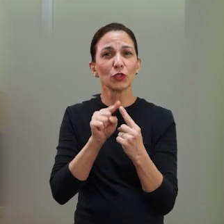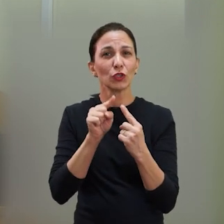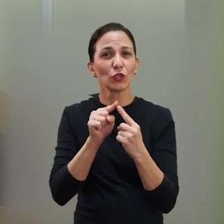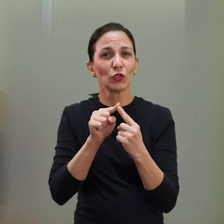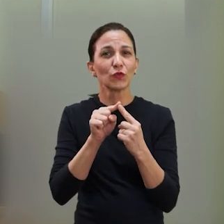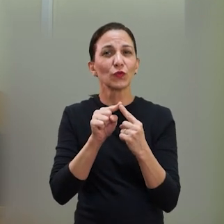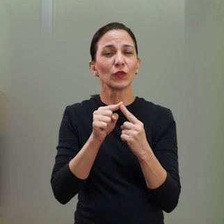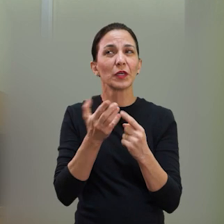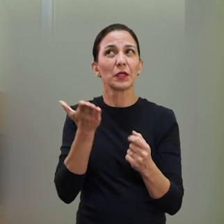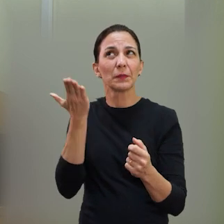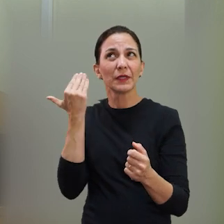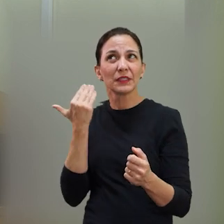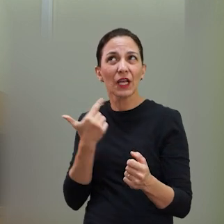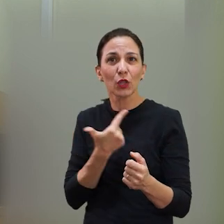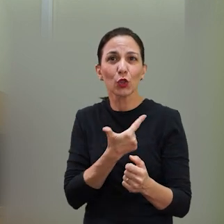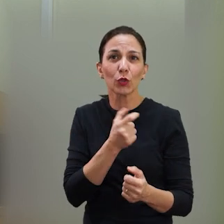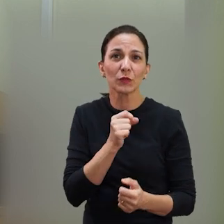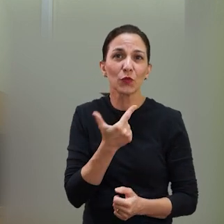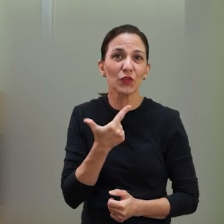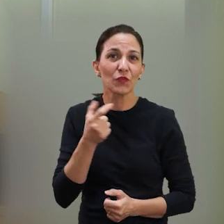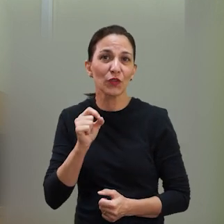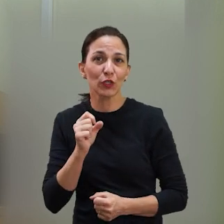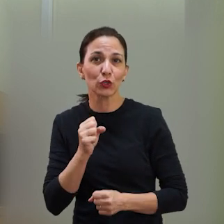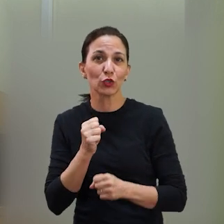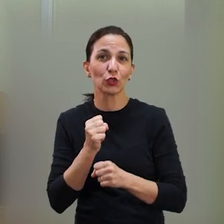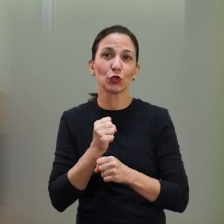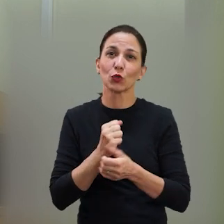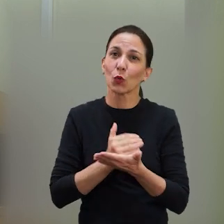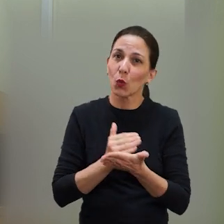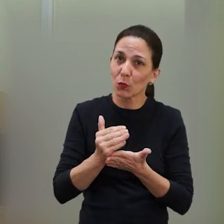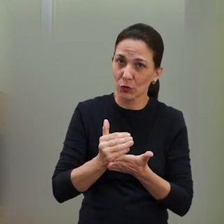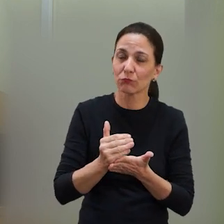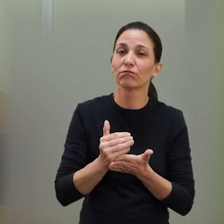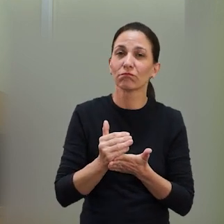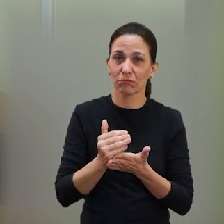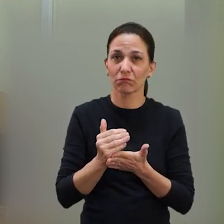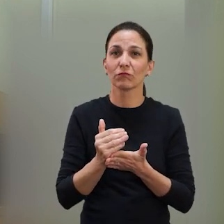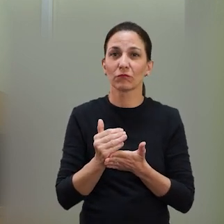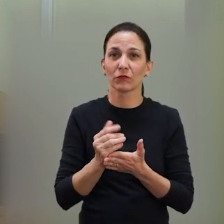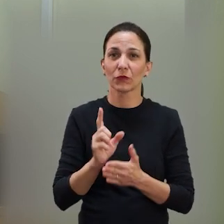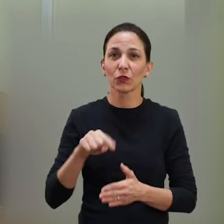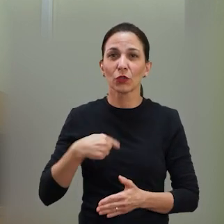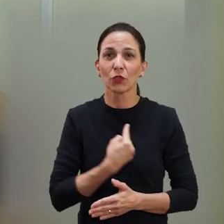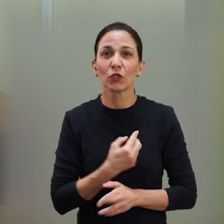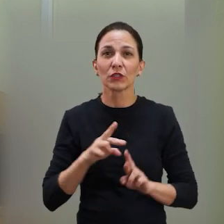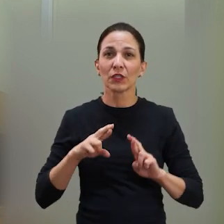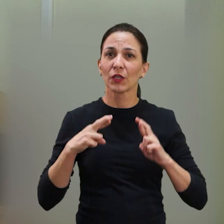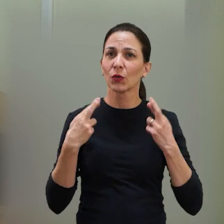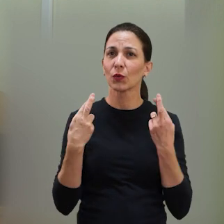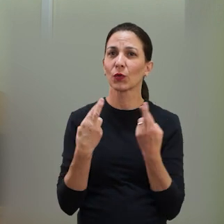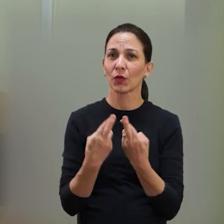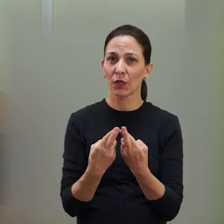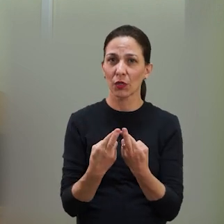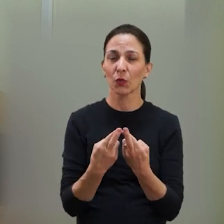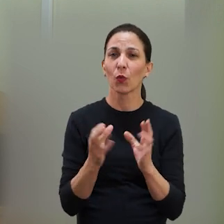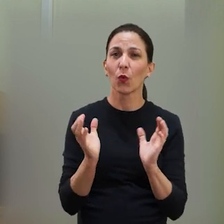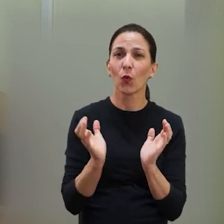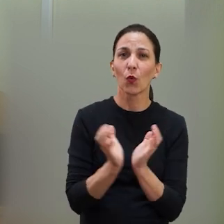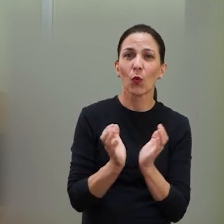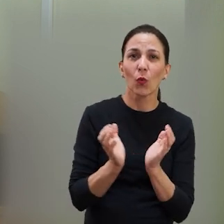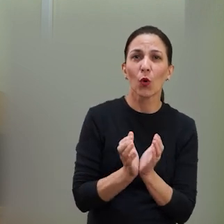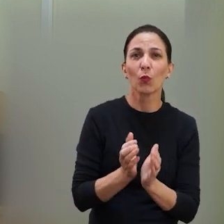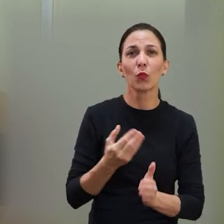começaram há algum tempo, mais precisamente no ano de 2020, quando nós reunimos